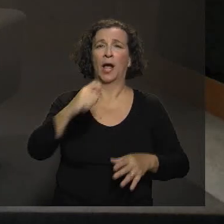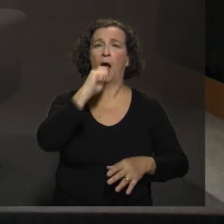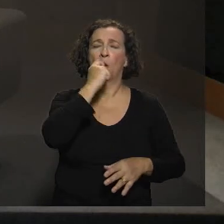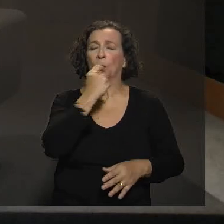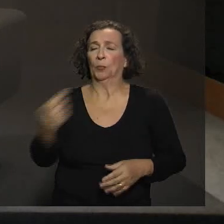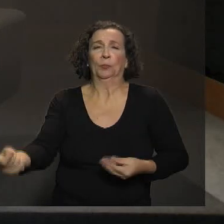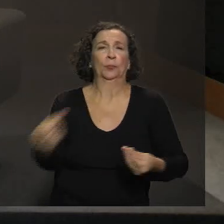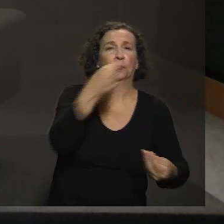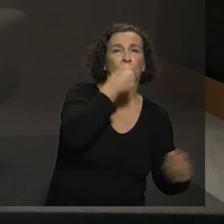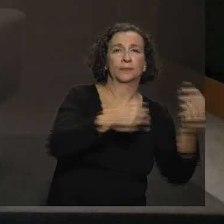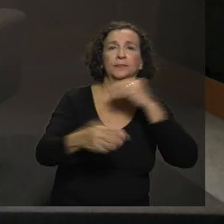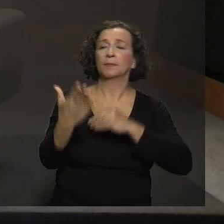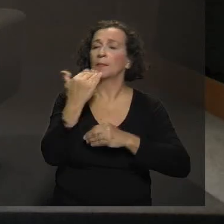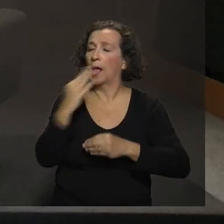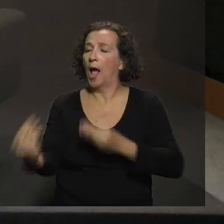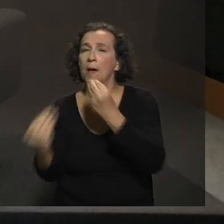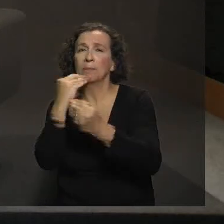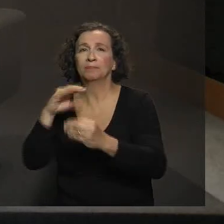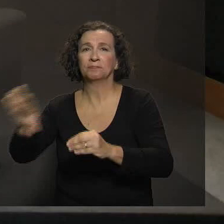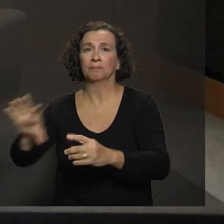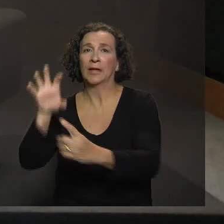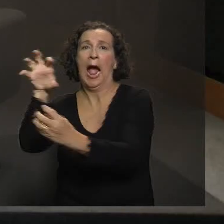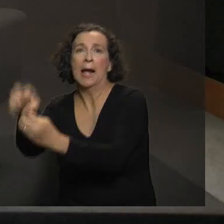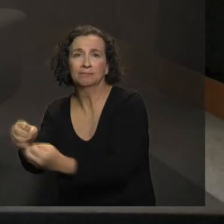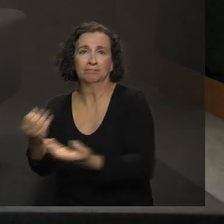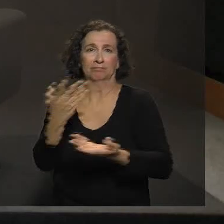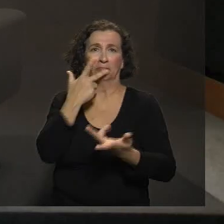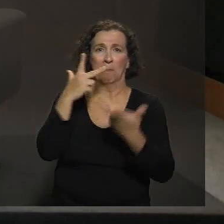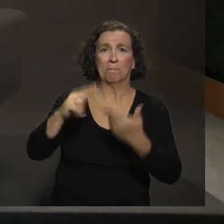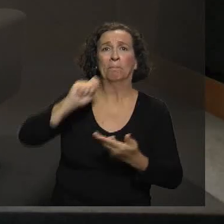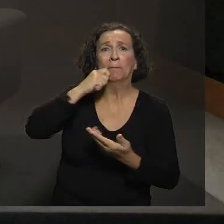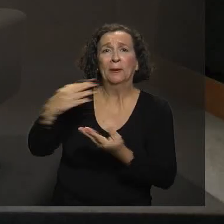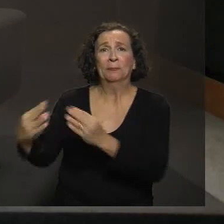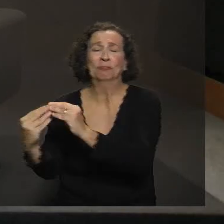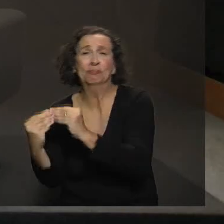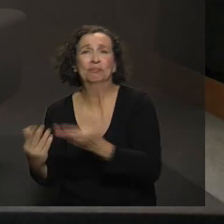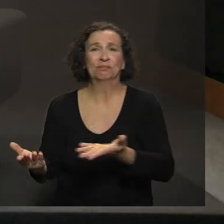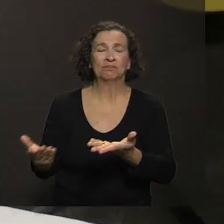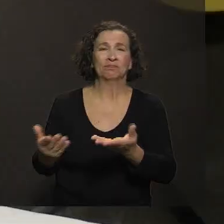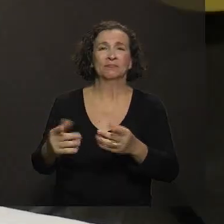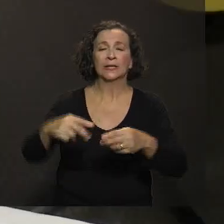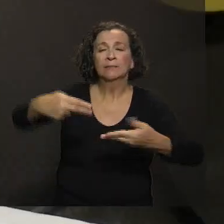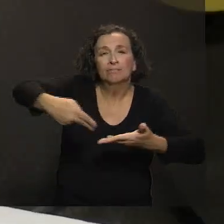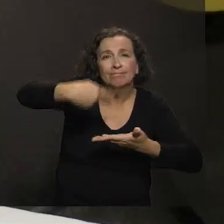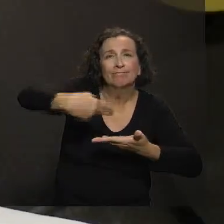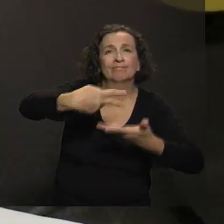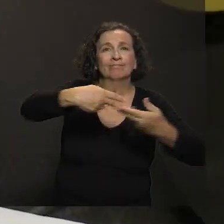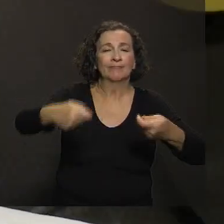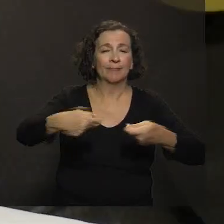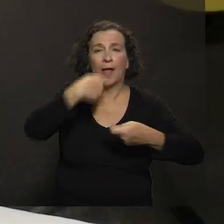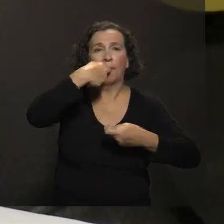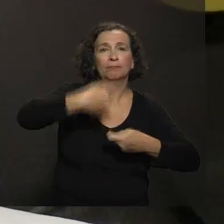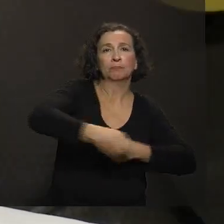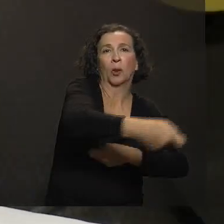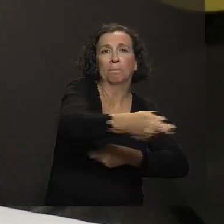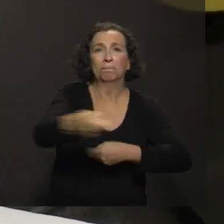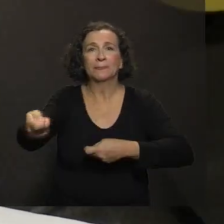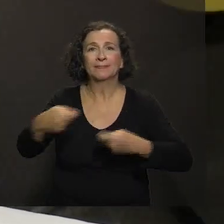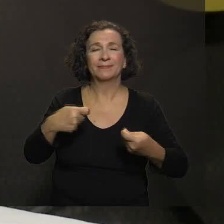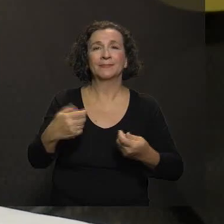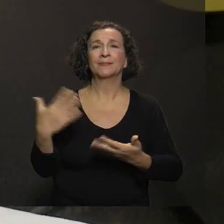criança, pega a espeta da outra. Come na mesma... Dá uma mordida no mesmo sangue. É, pegam os mesmos talheres, né? Bota a mesma colher.